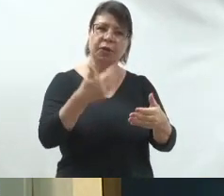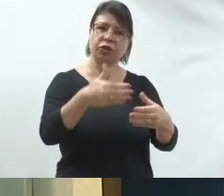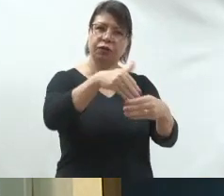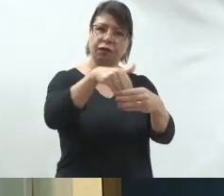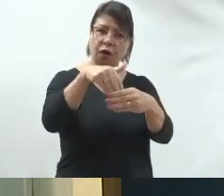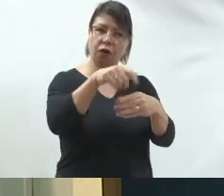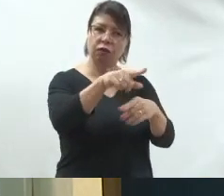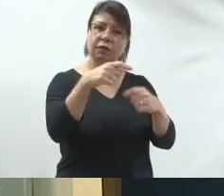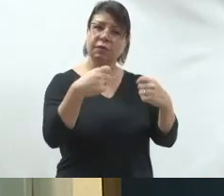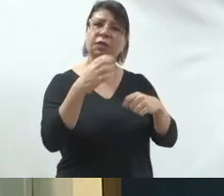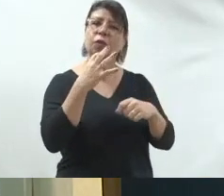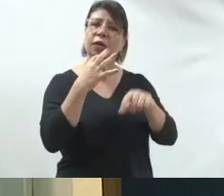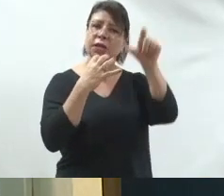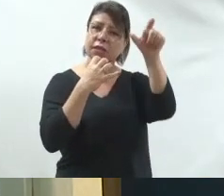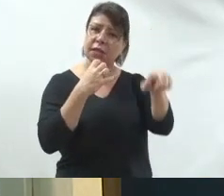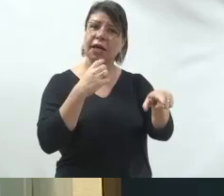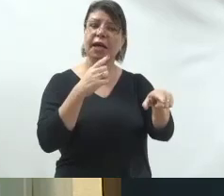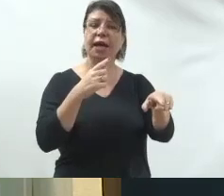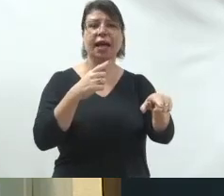Porque eleição é guerra.